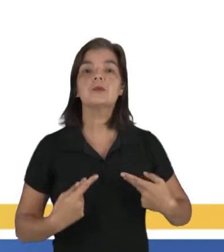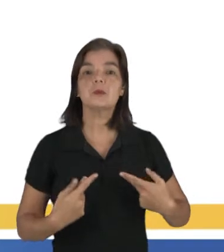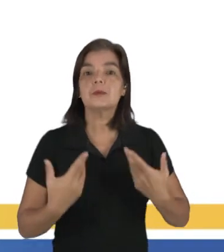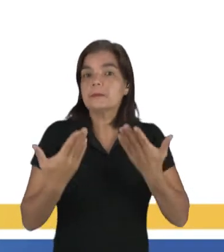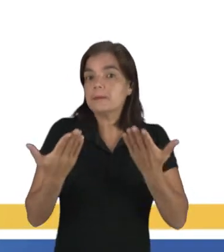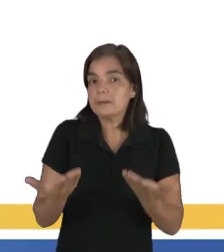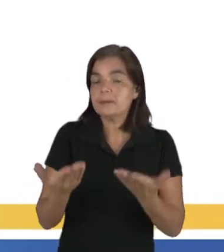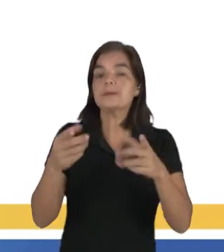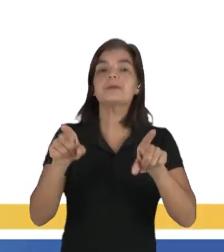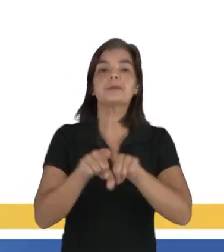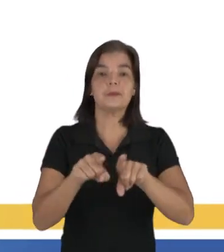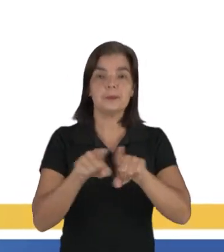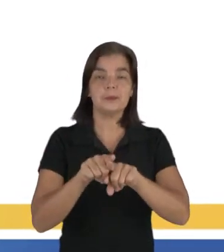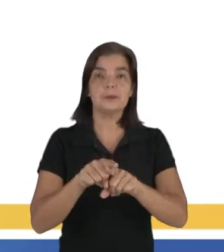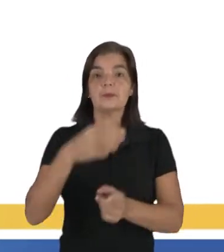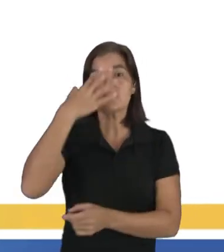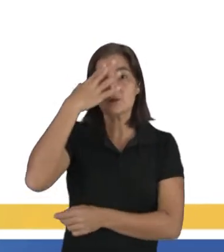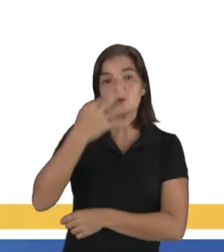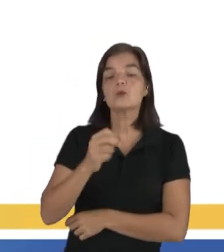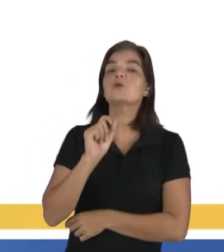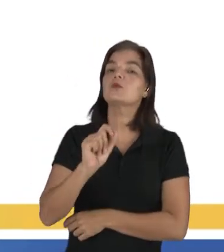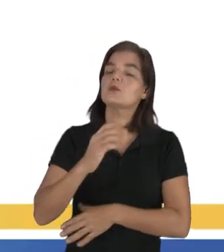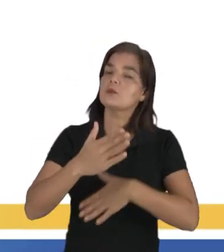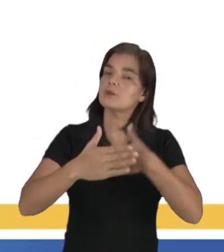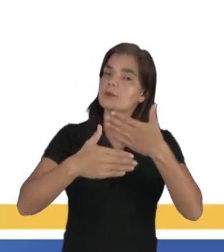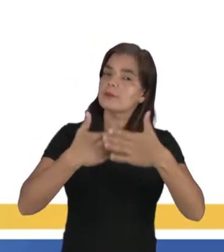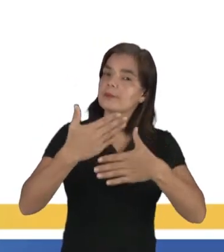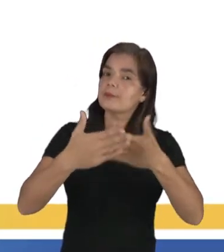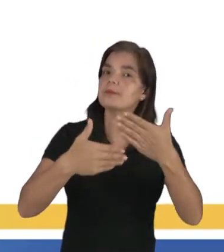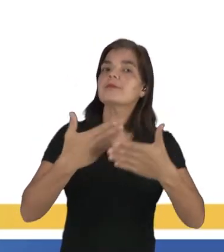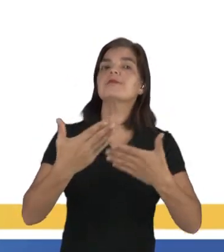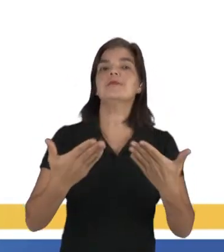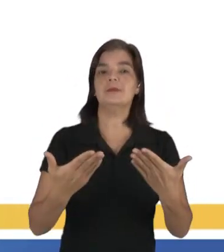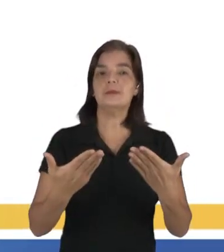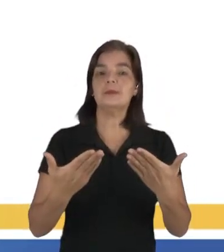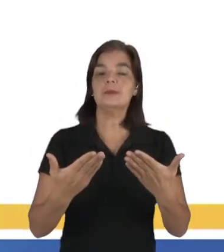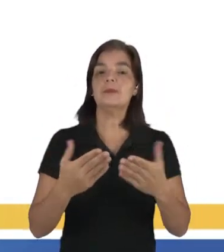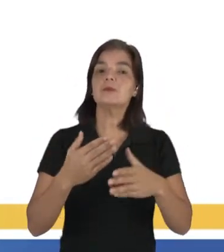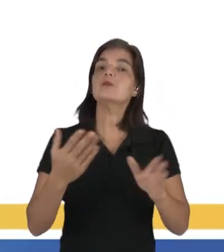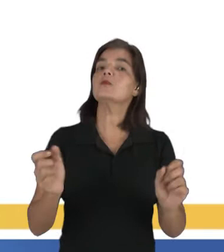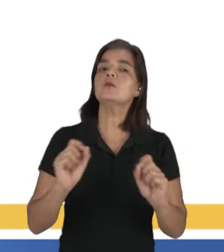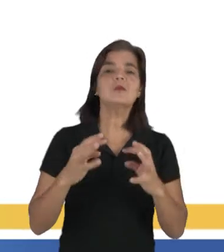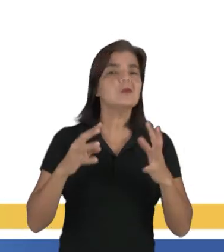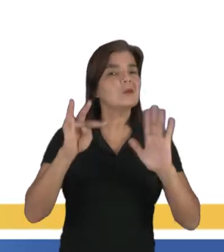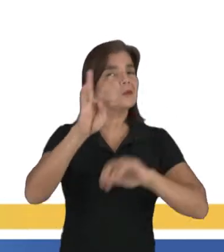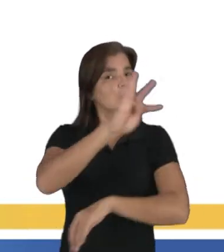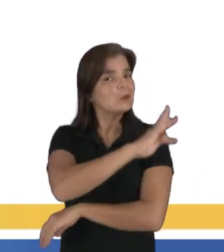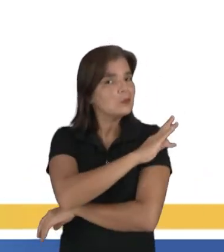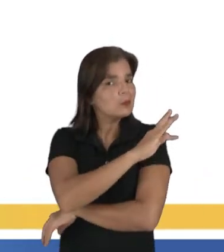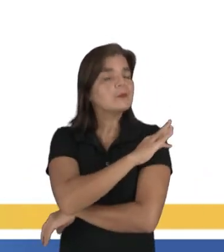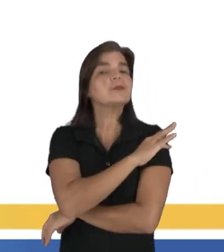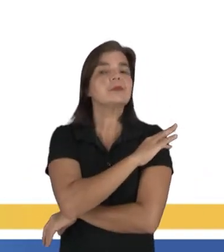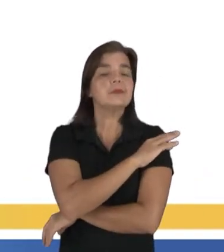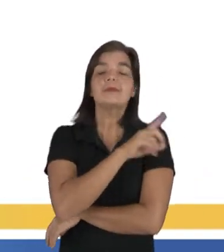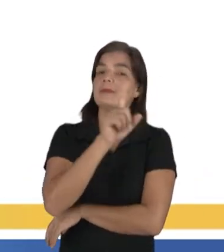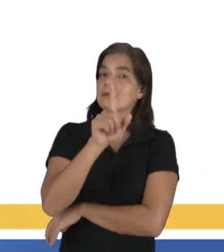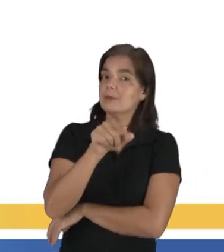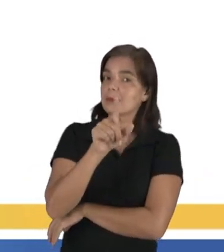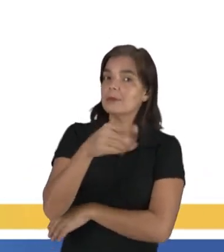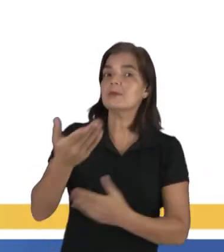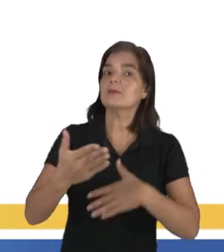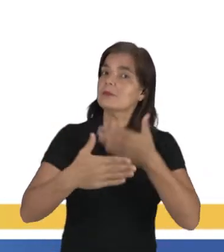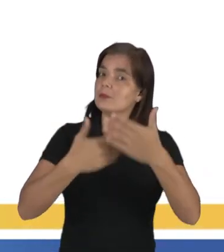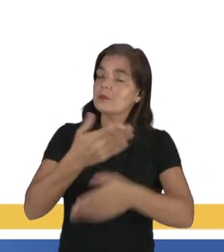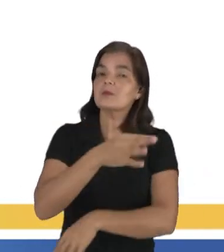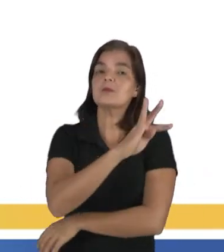Então, dessa forma, é correto afirmar que ao longo da nossa evolução, desenvolvemos técnicas, isso mesmo,